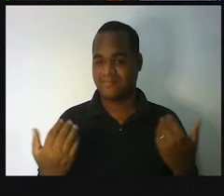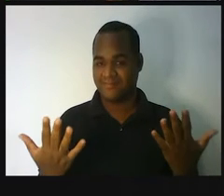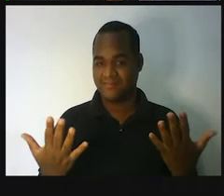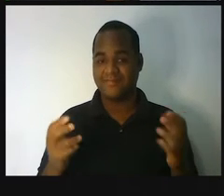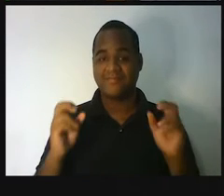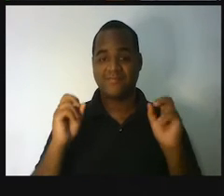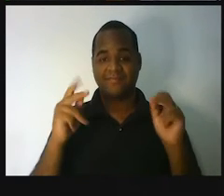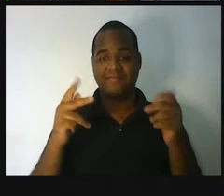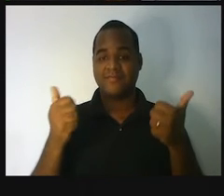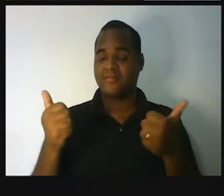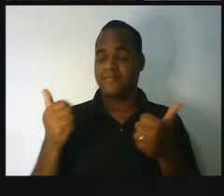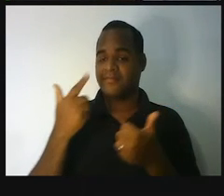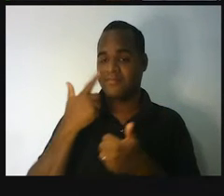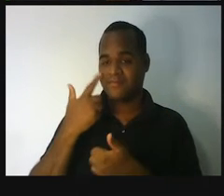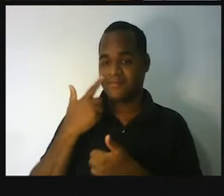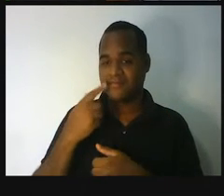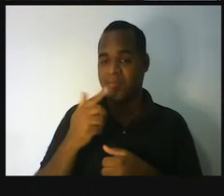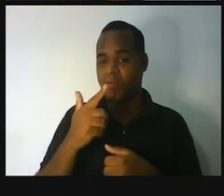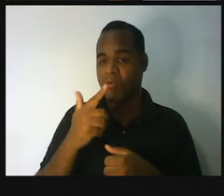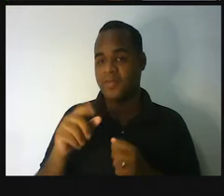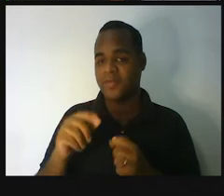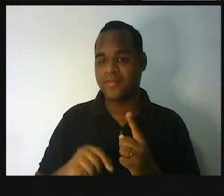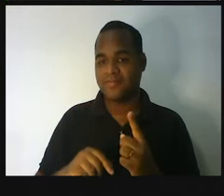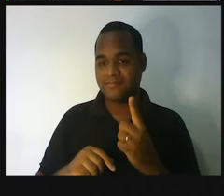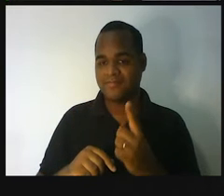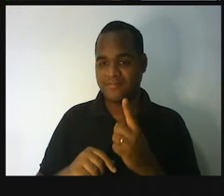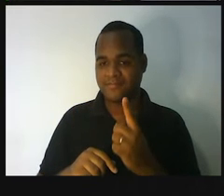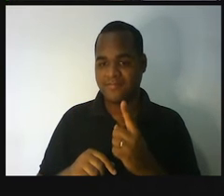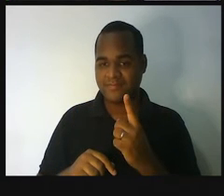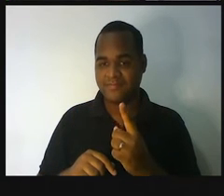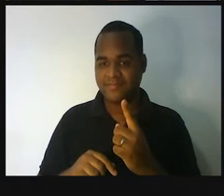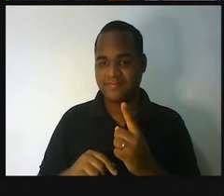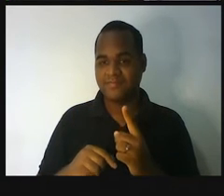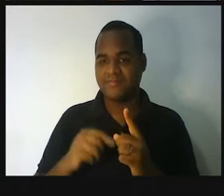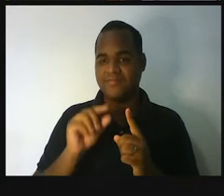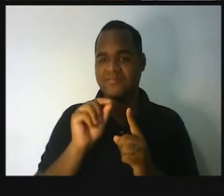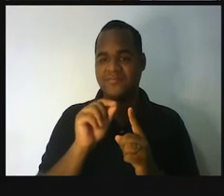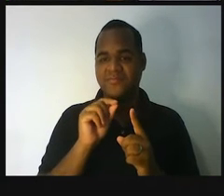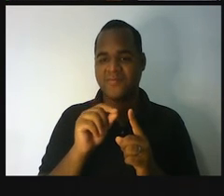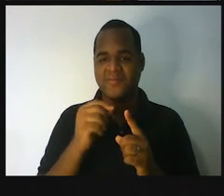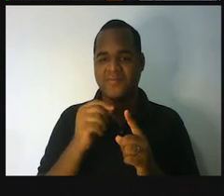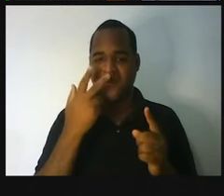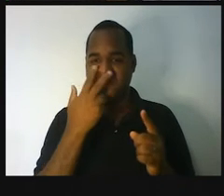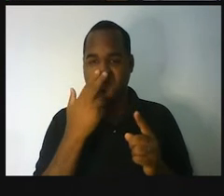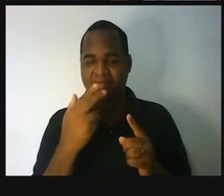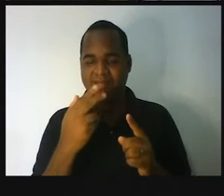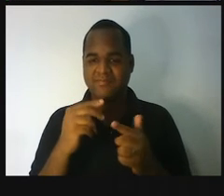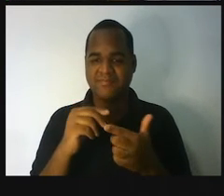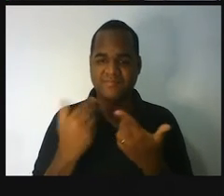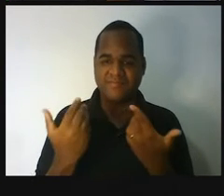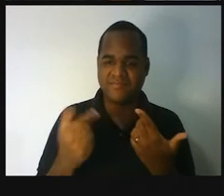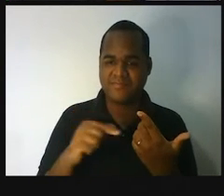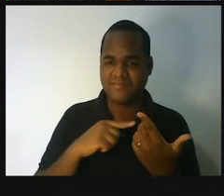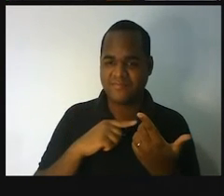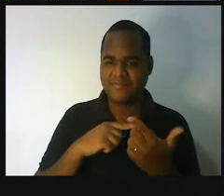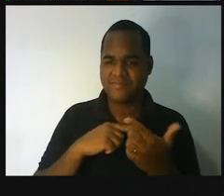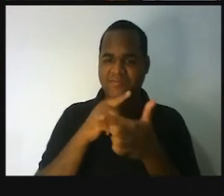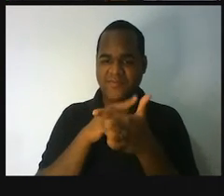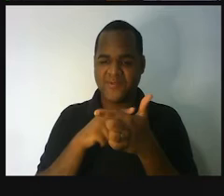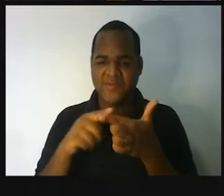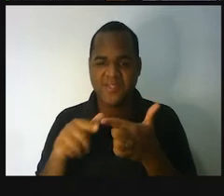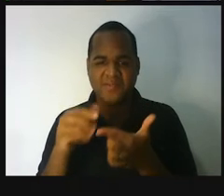Tem umas setinhas e está aparecendo ali umas multiplicações por 10, umas divisões por 10.